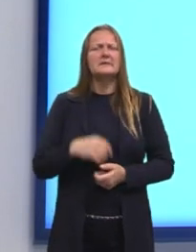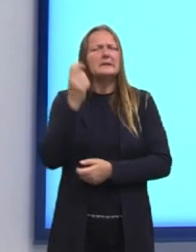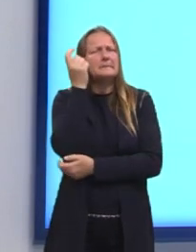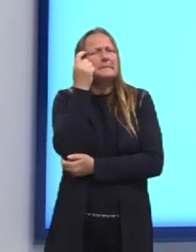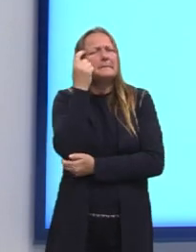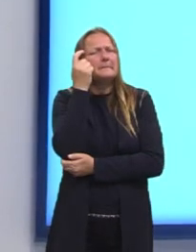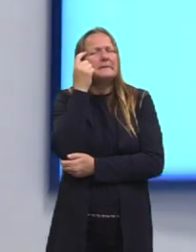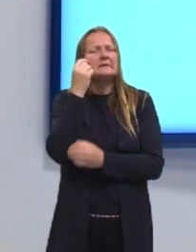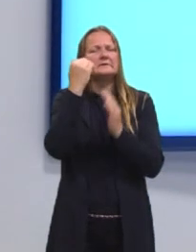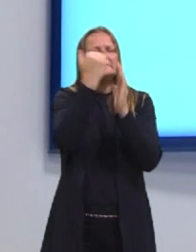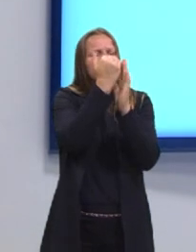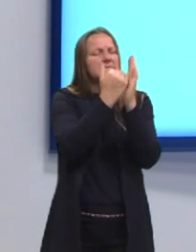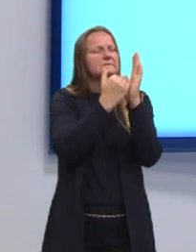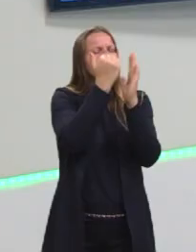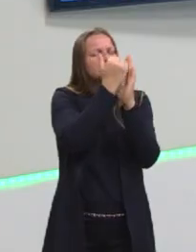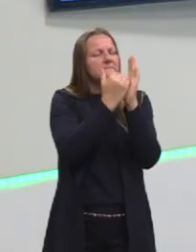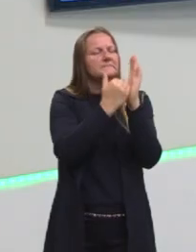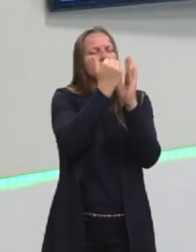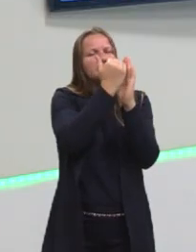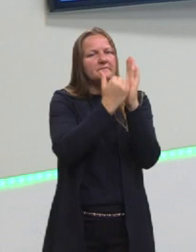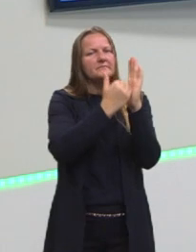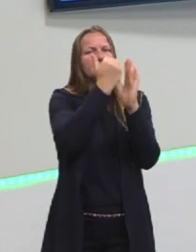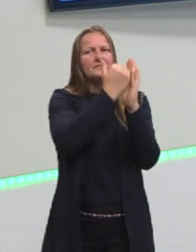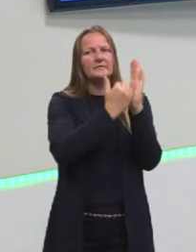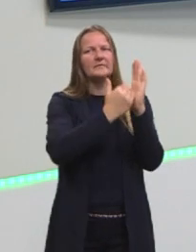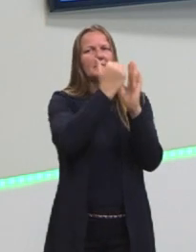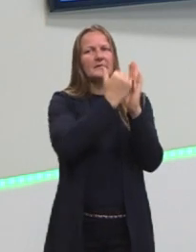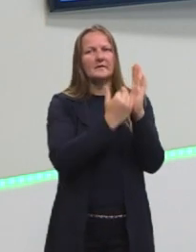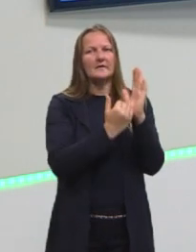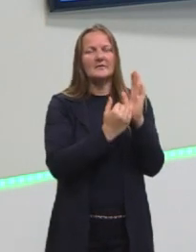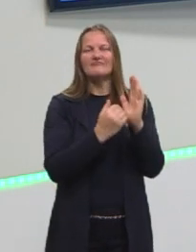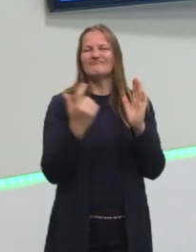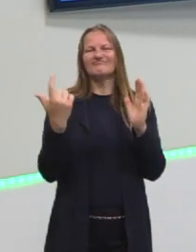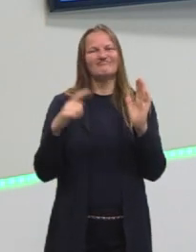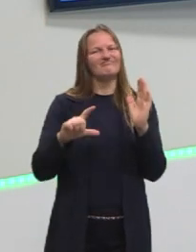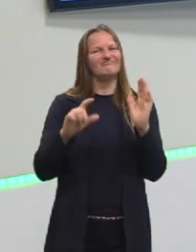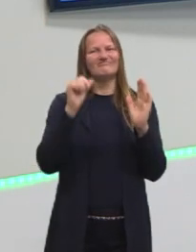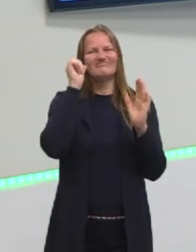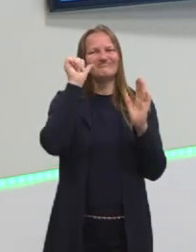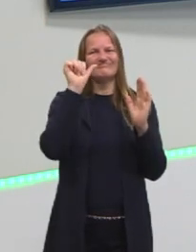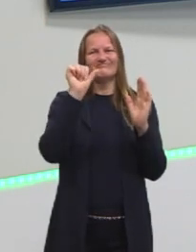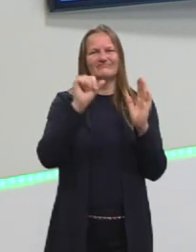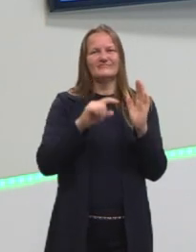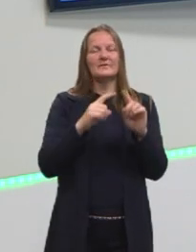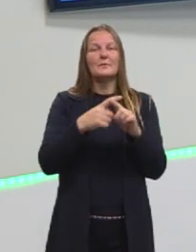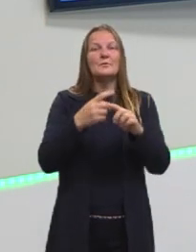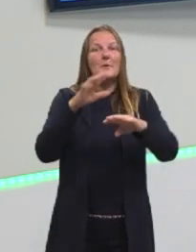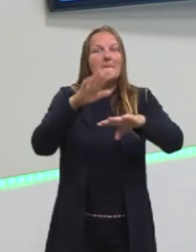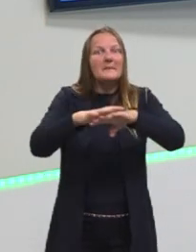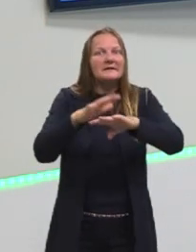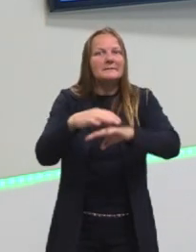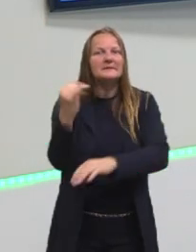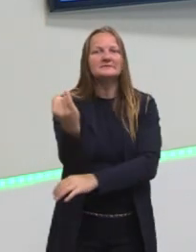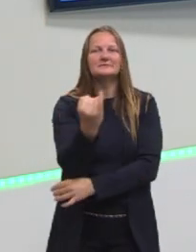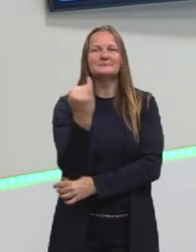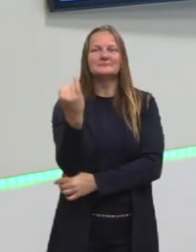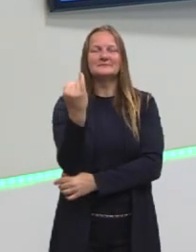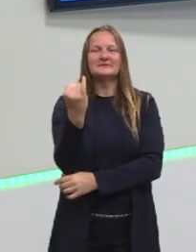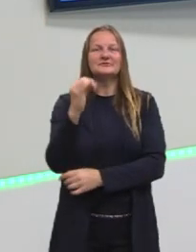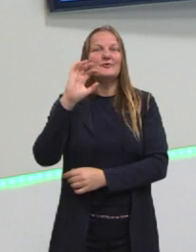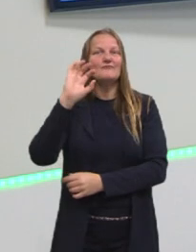listando cada uma das possibilidades fica inviável, né? Por isso que a matemática traz aí